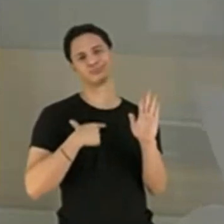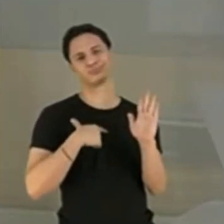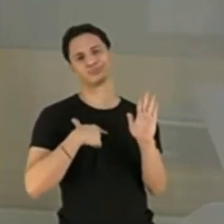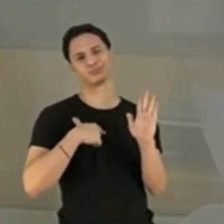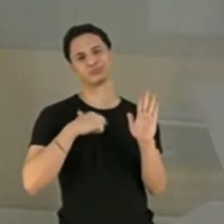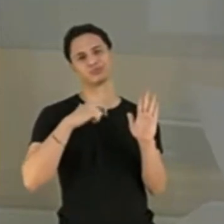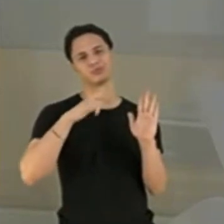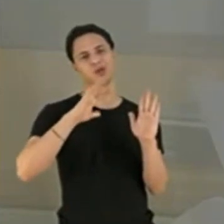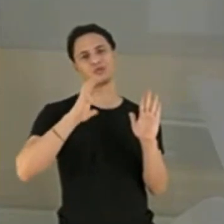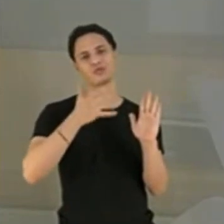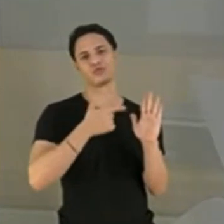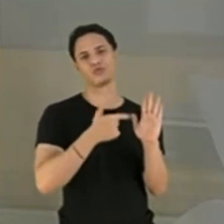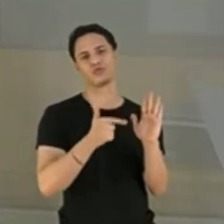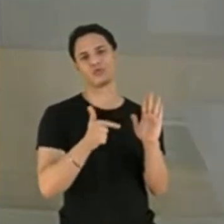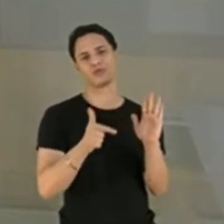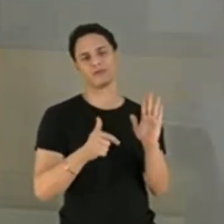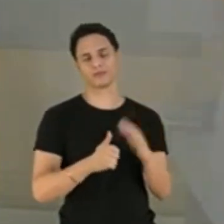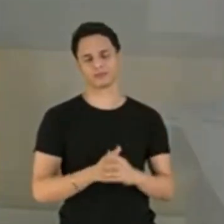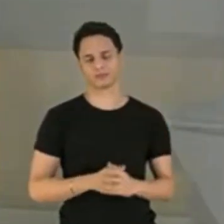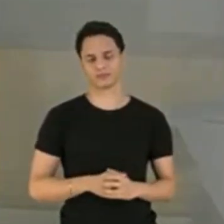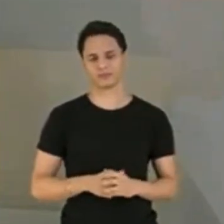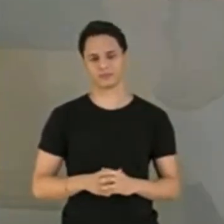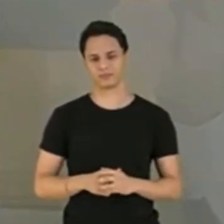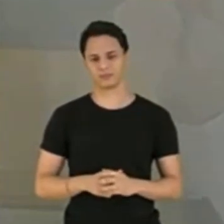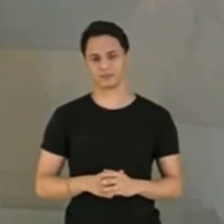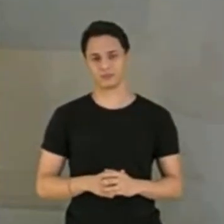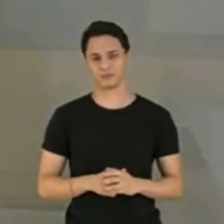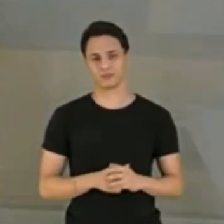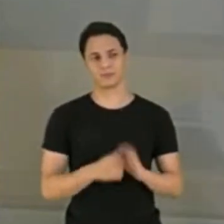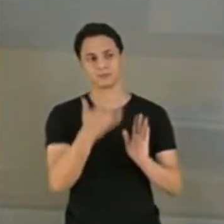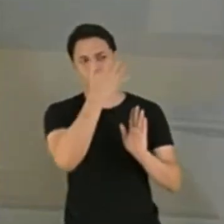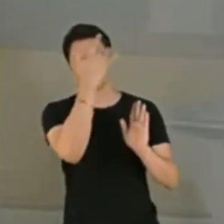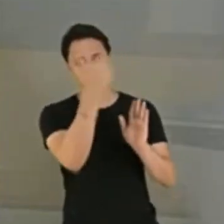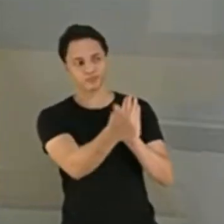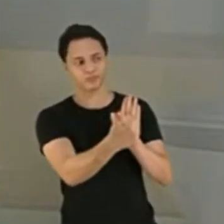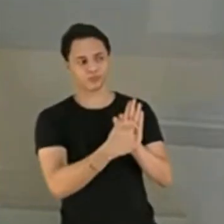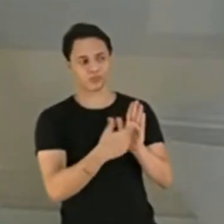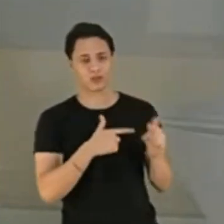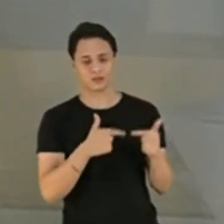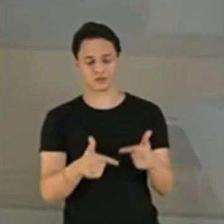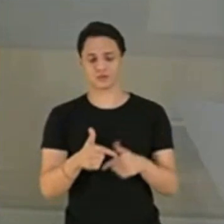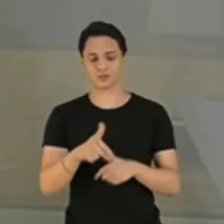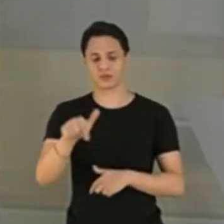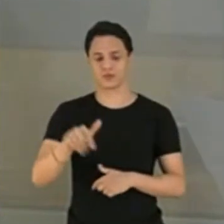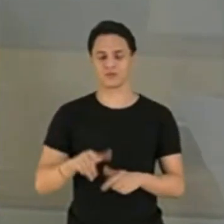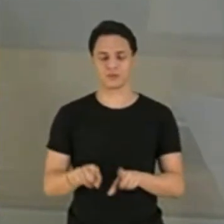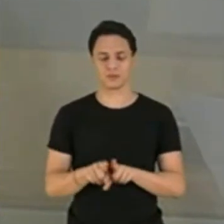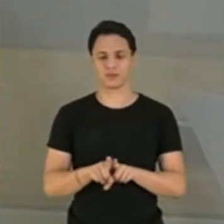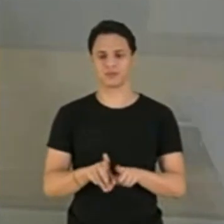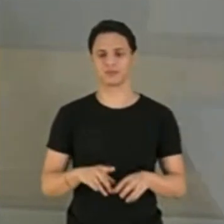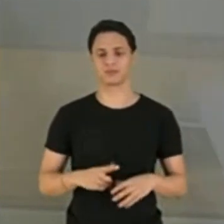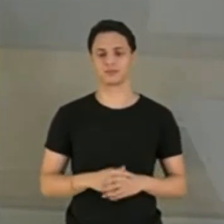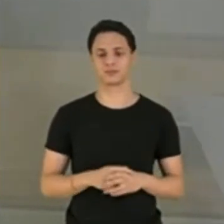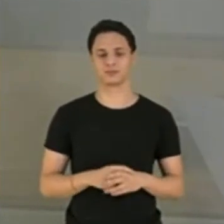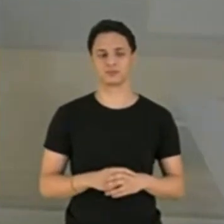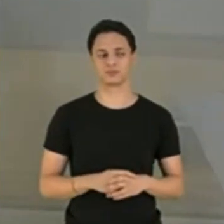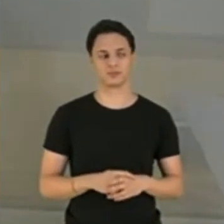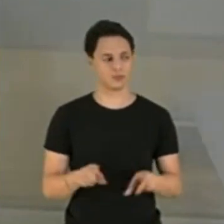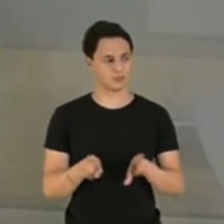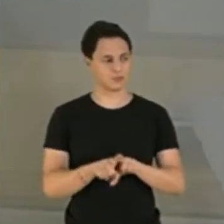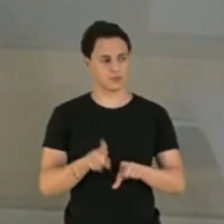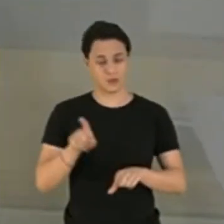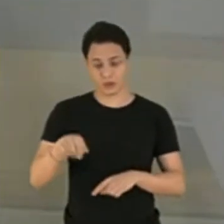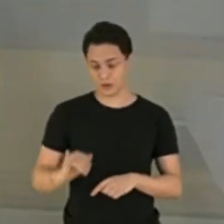olha que desrespeito, ou alvo de qualquer ação concreta. Em que, pese a